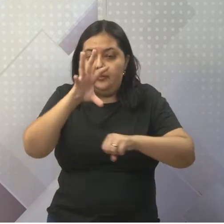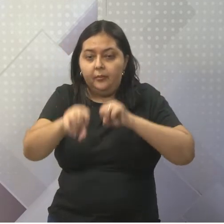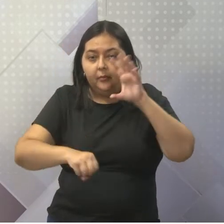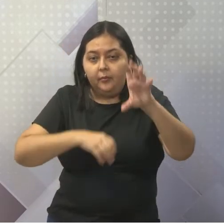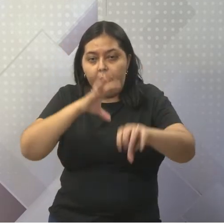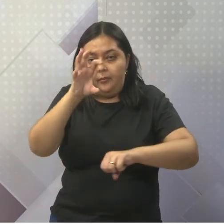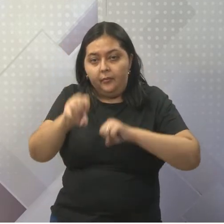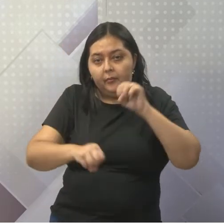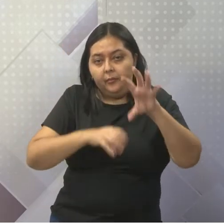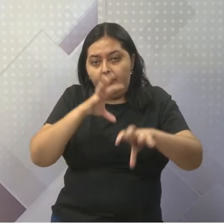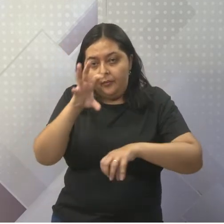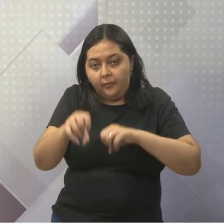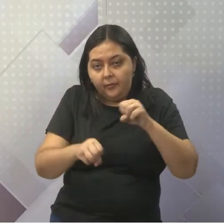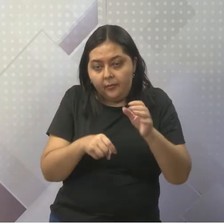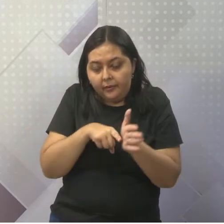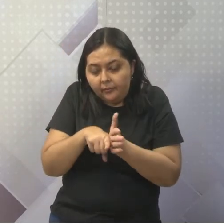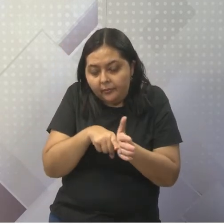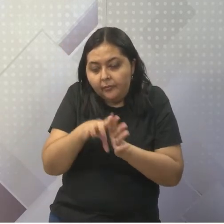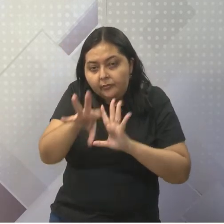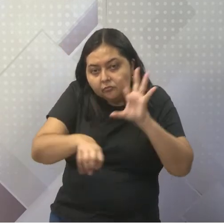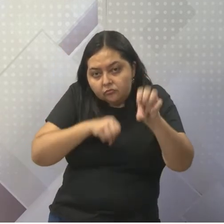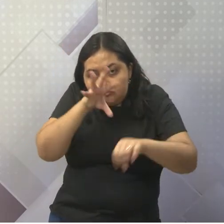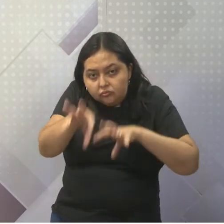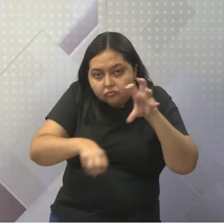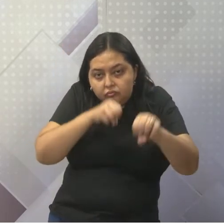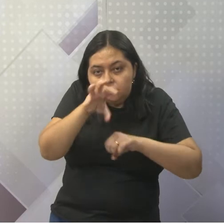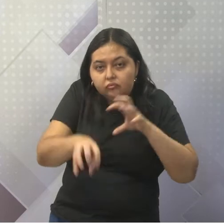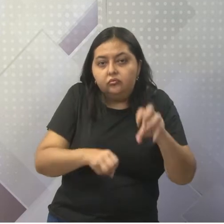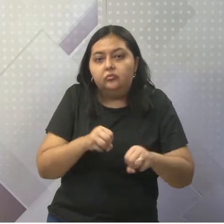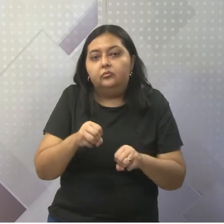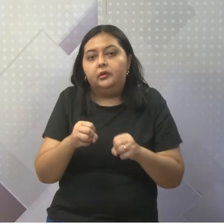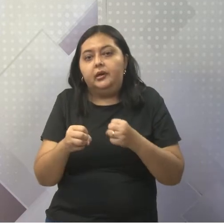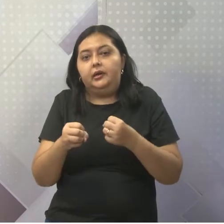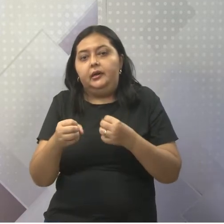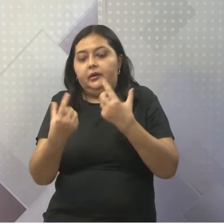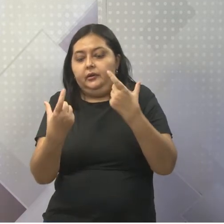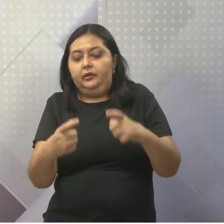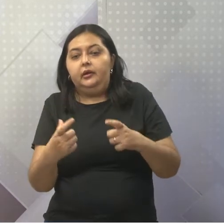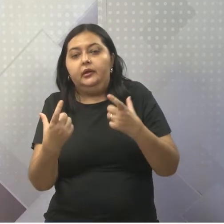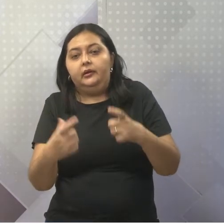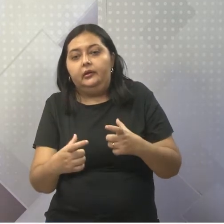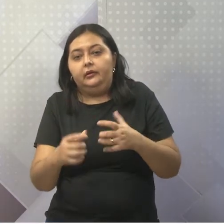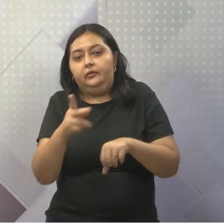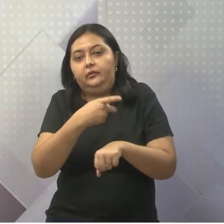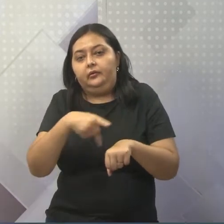desse continente tão rico, mas também tão cheio de mazelas sociais.